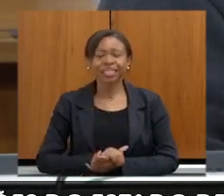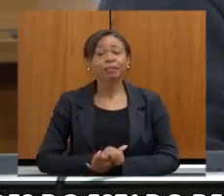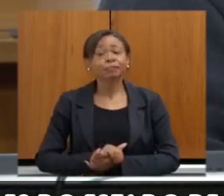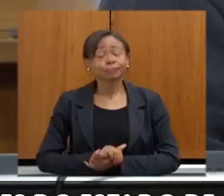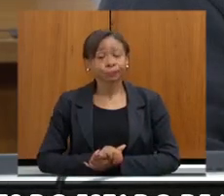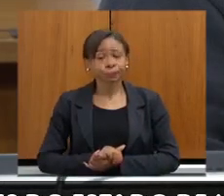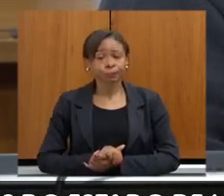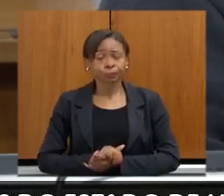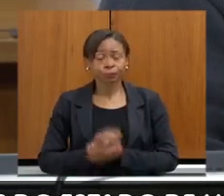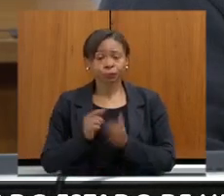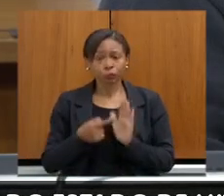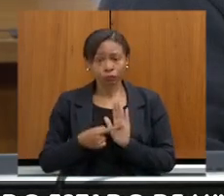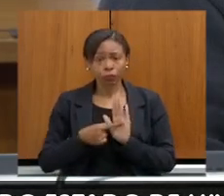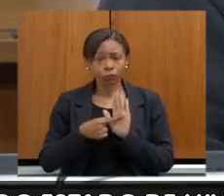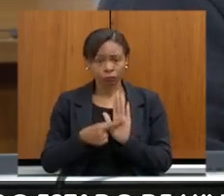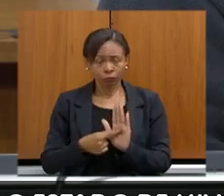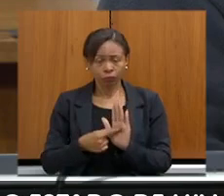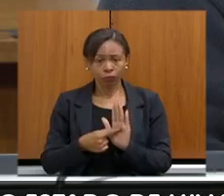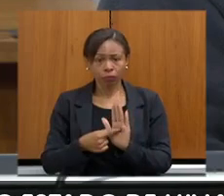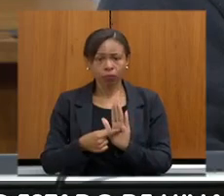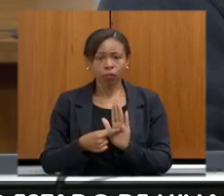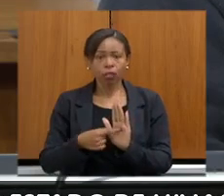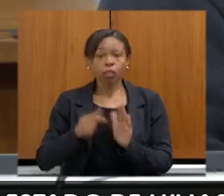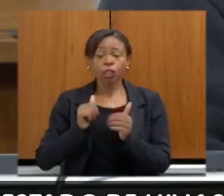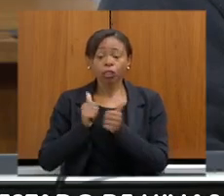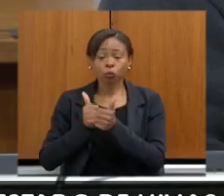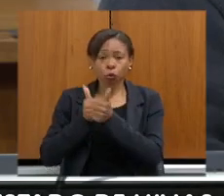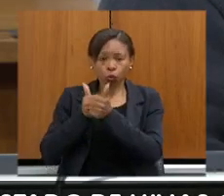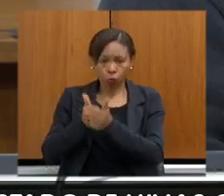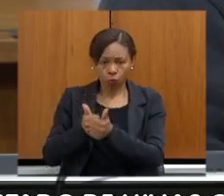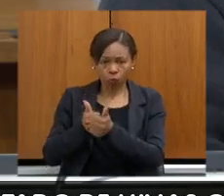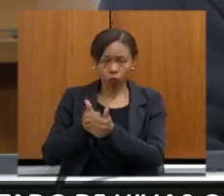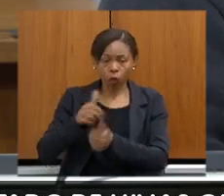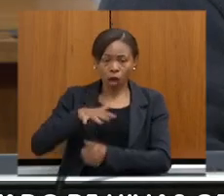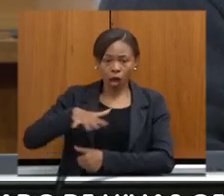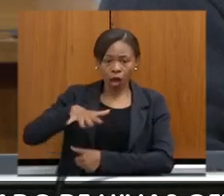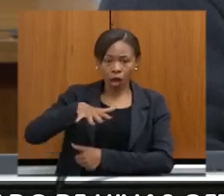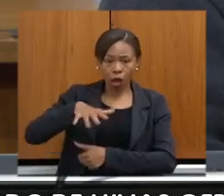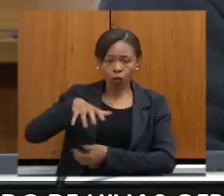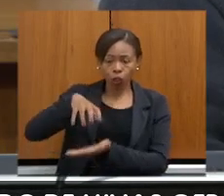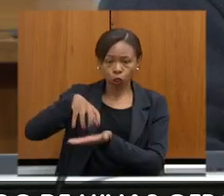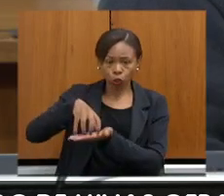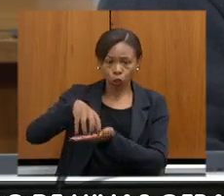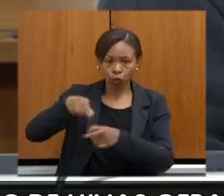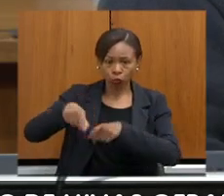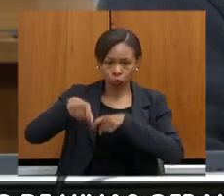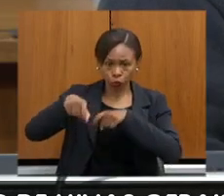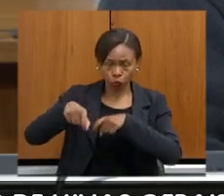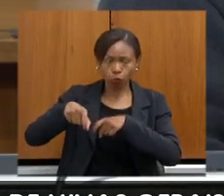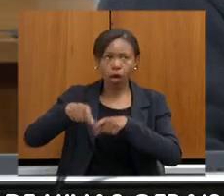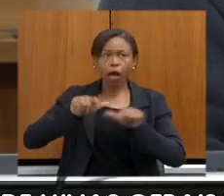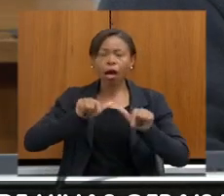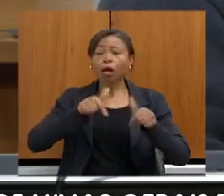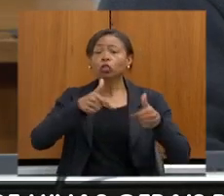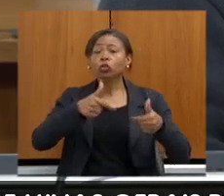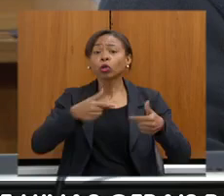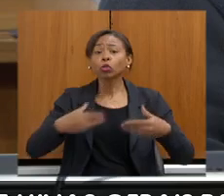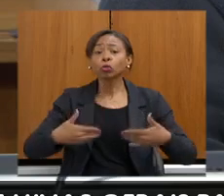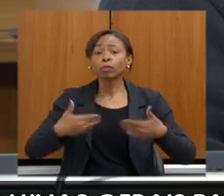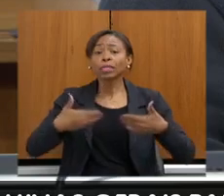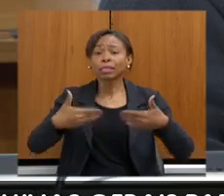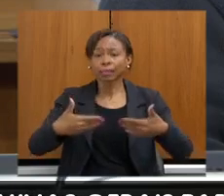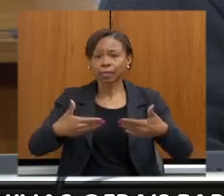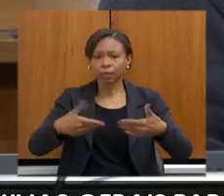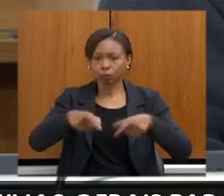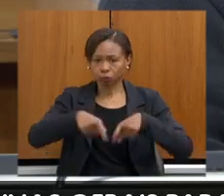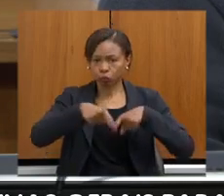registrar que nós temos acompanhado também no setor da agricultura as ações do Ministério da Agricultura.